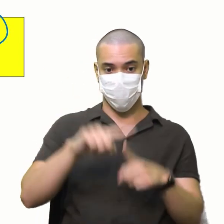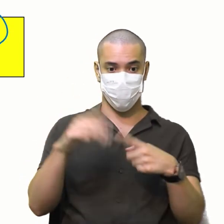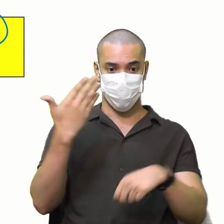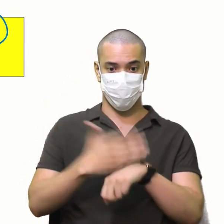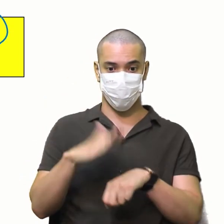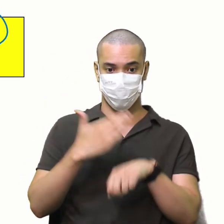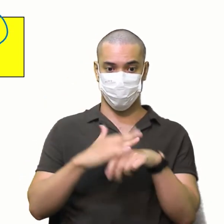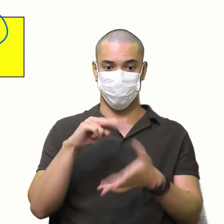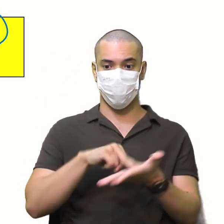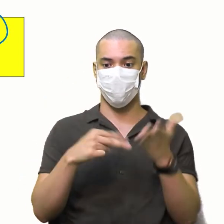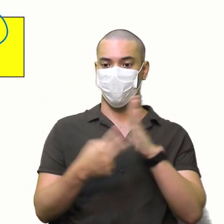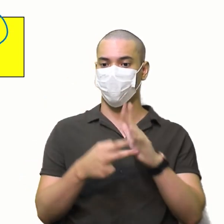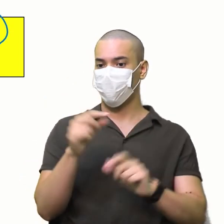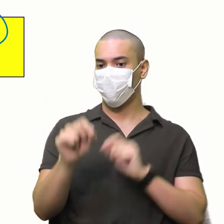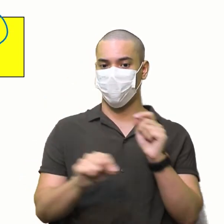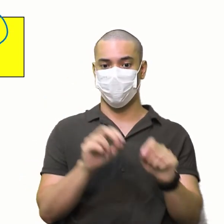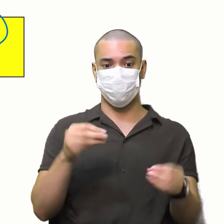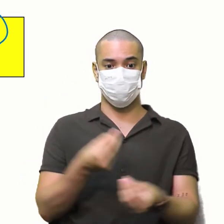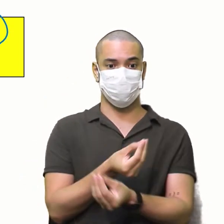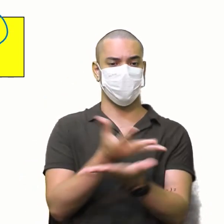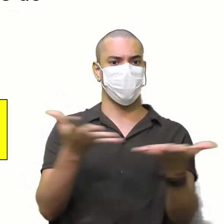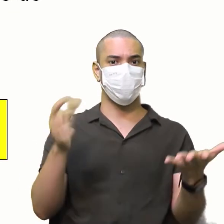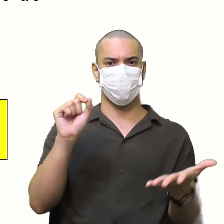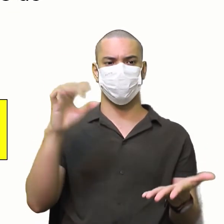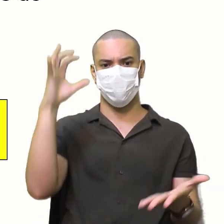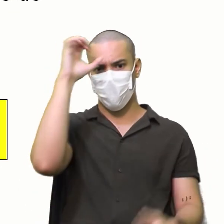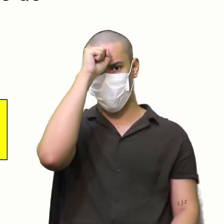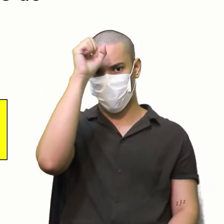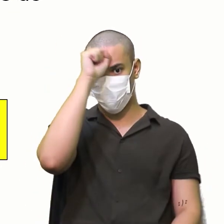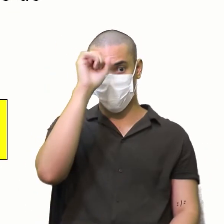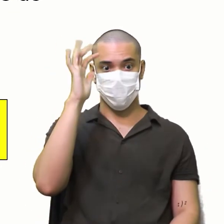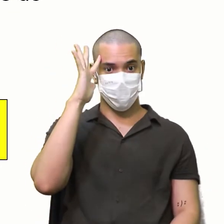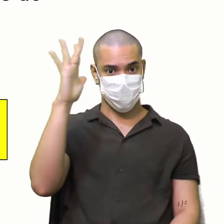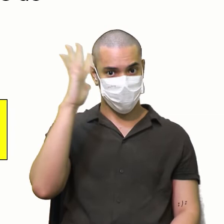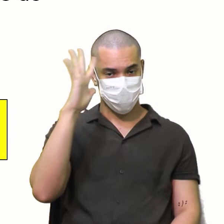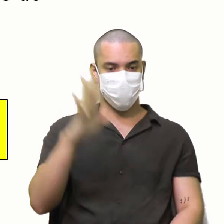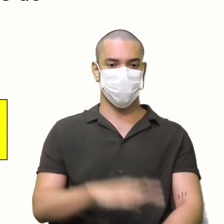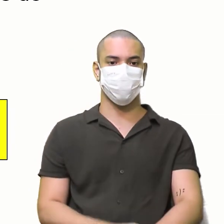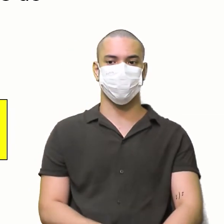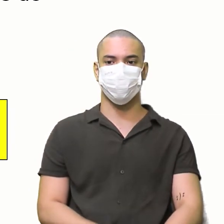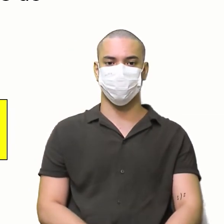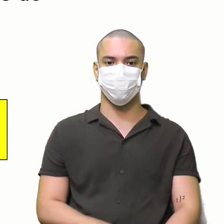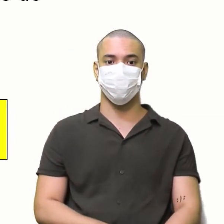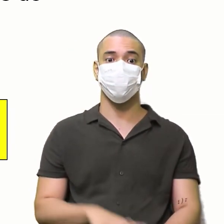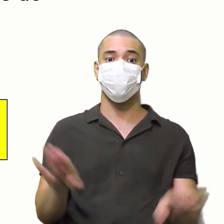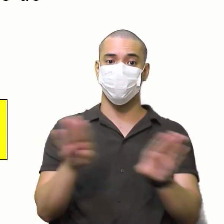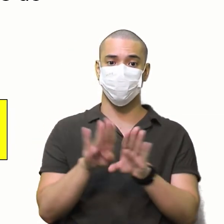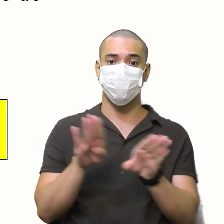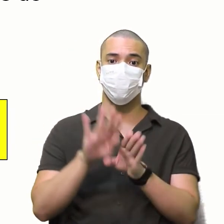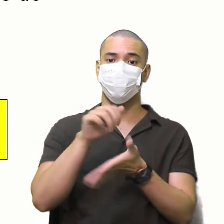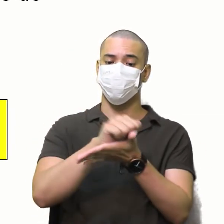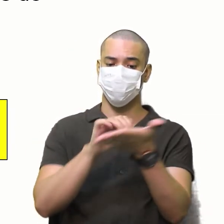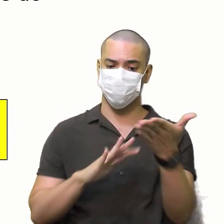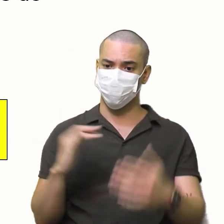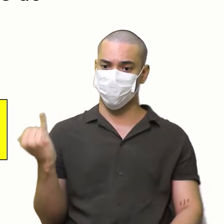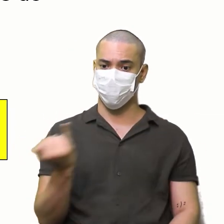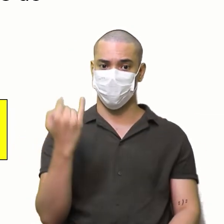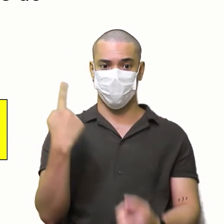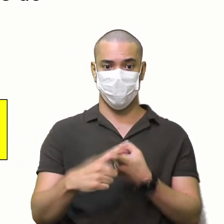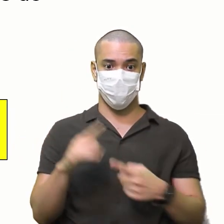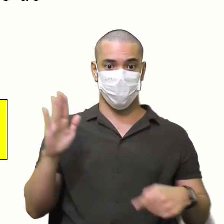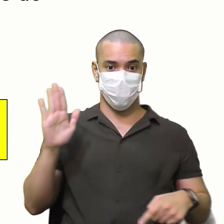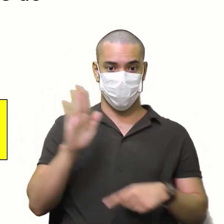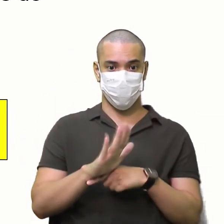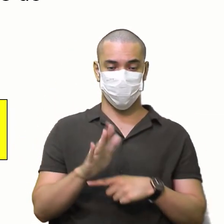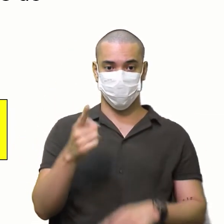É o que vai Deixar sólido O que você aprendeu Na teoria E já os exercícios São importantes Porque Te ajudam a entender